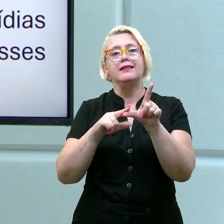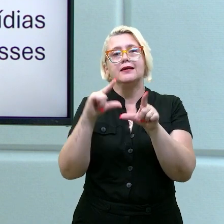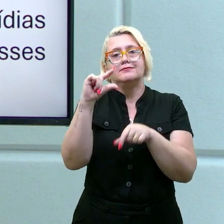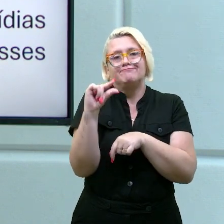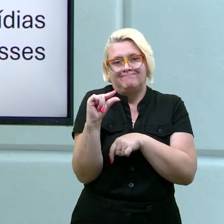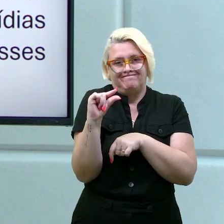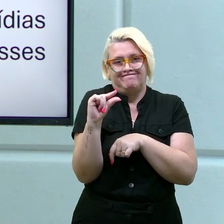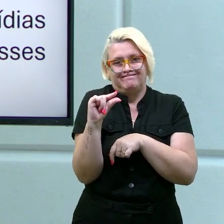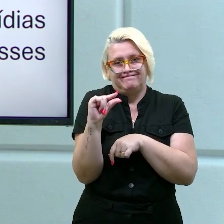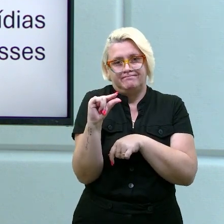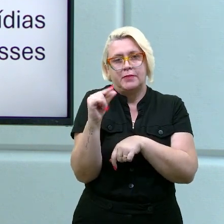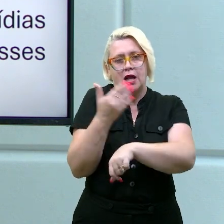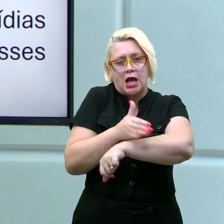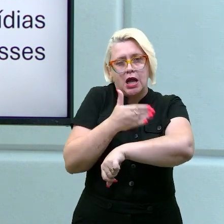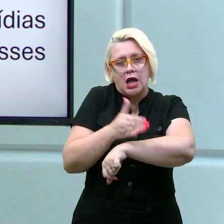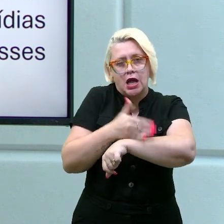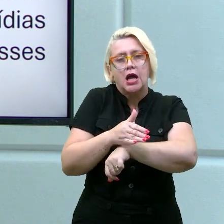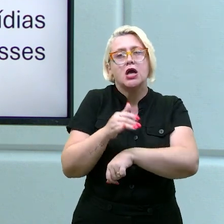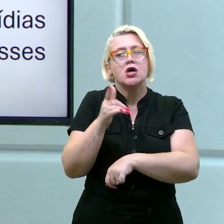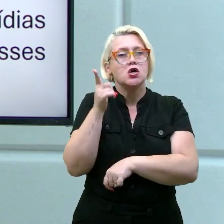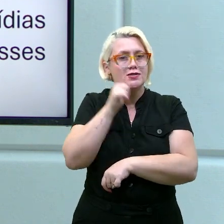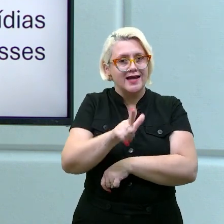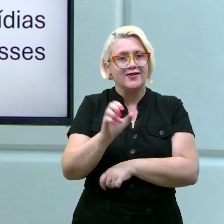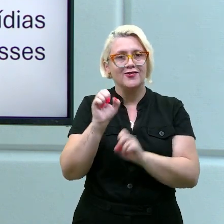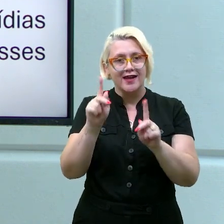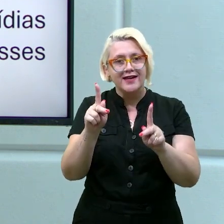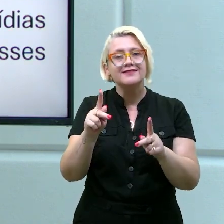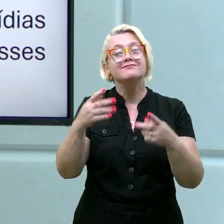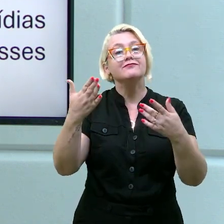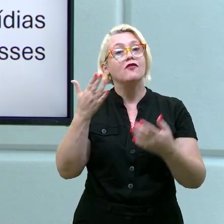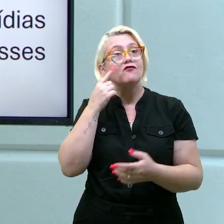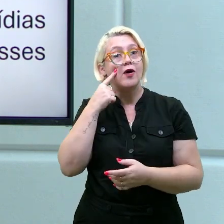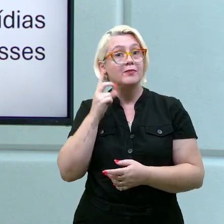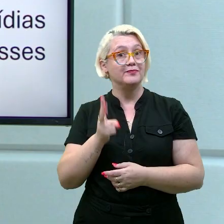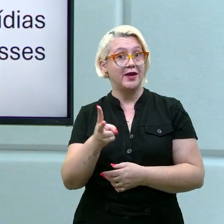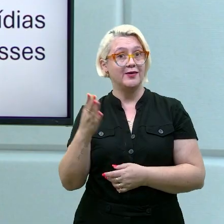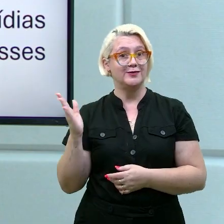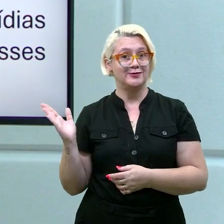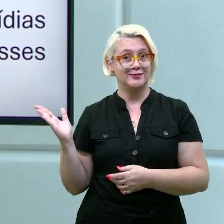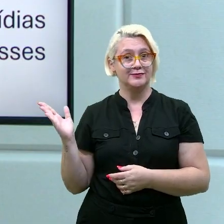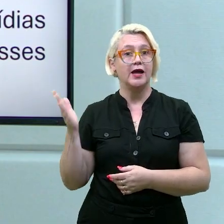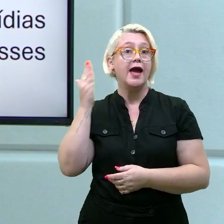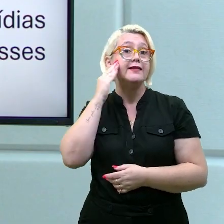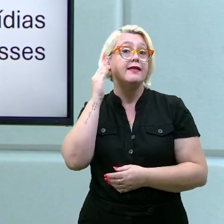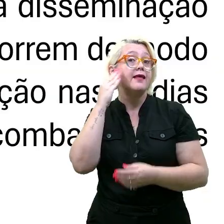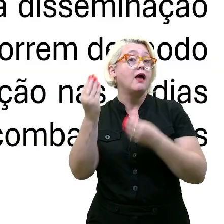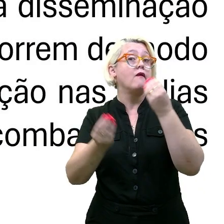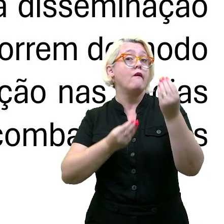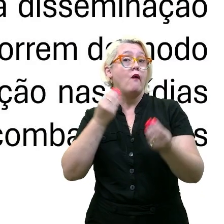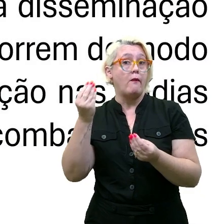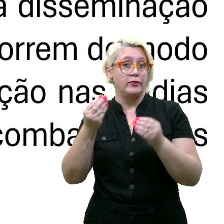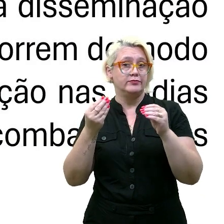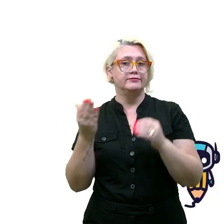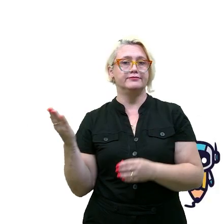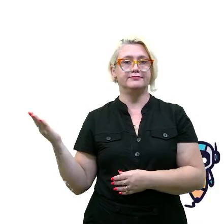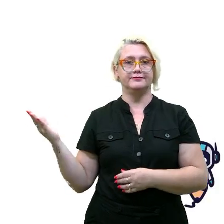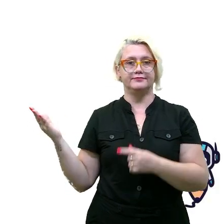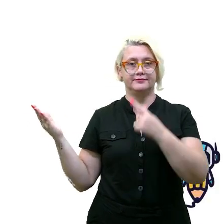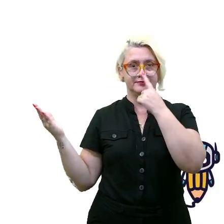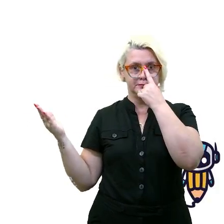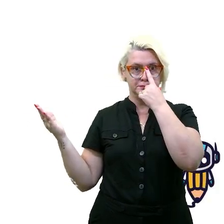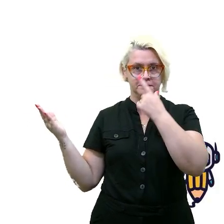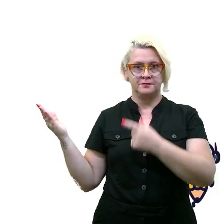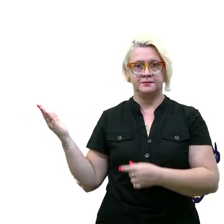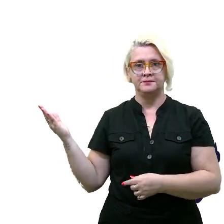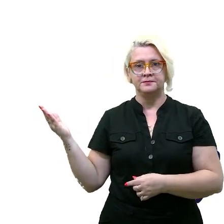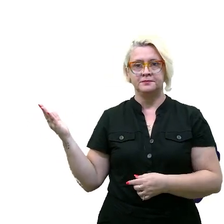escrever. Tá certo? É isso. Podemos ir? Então, vocês entenderam que esse foi a introdução